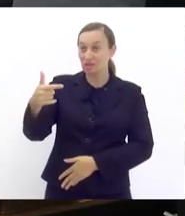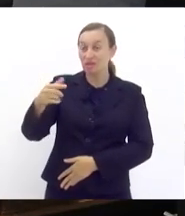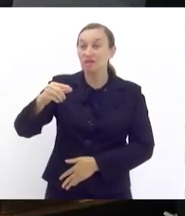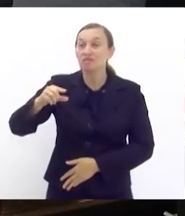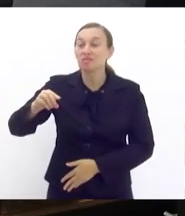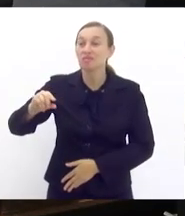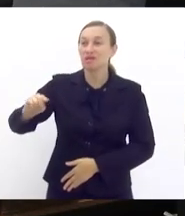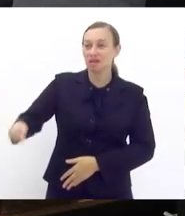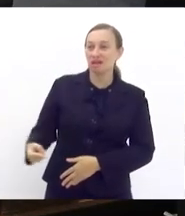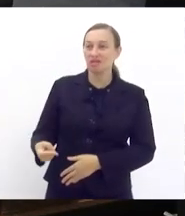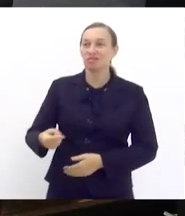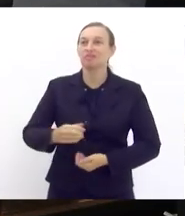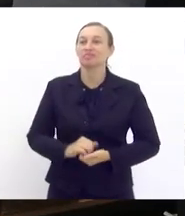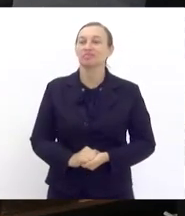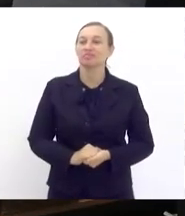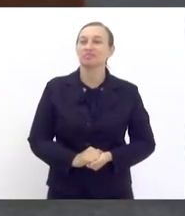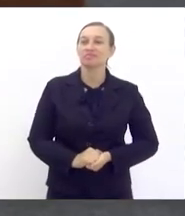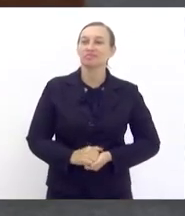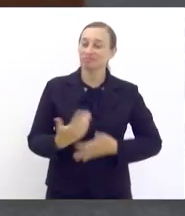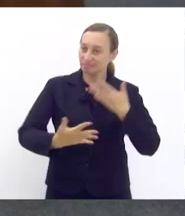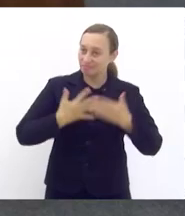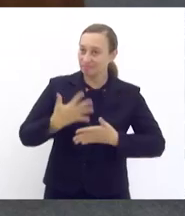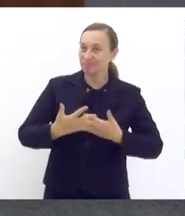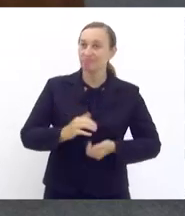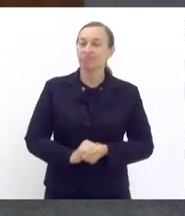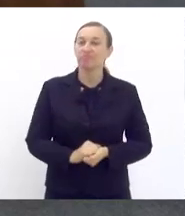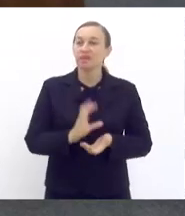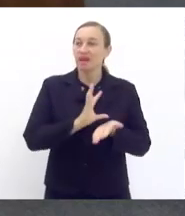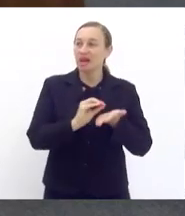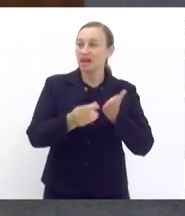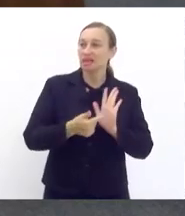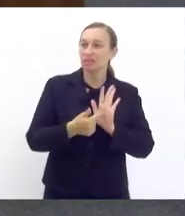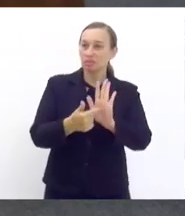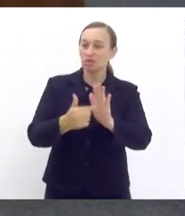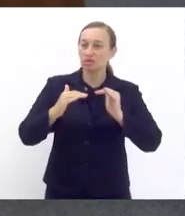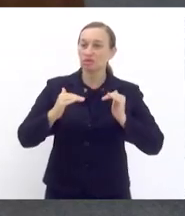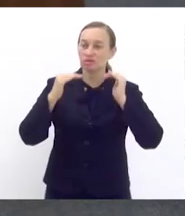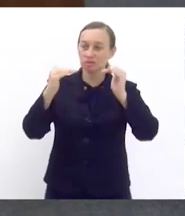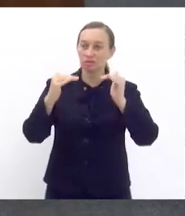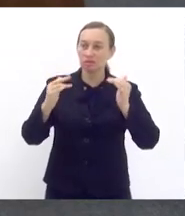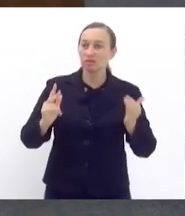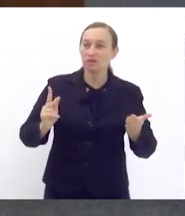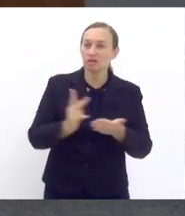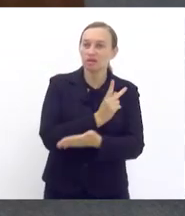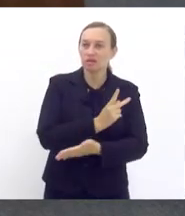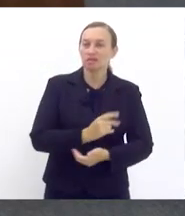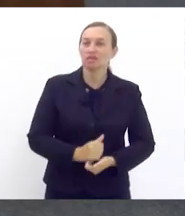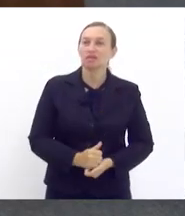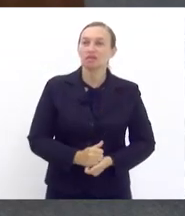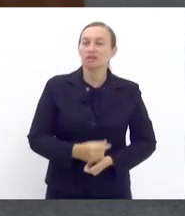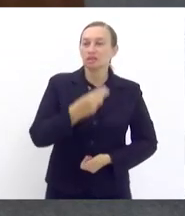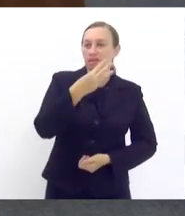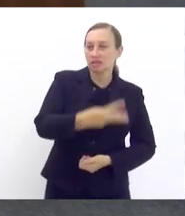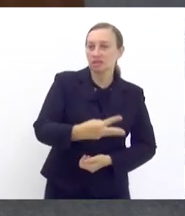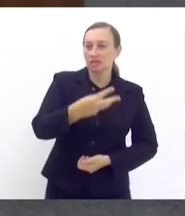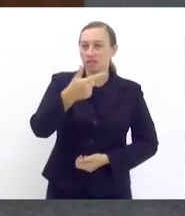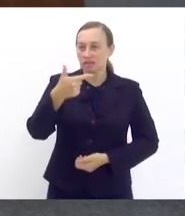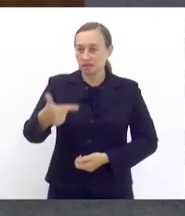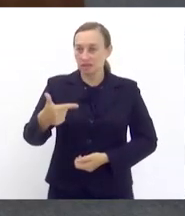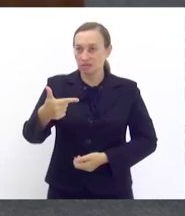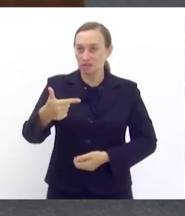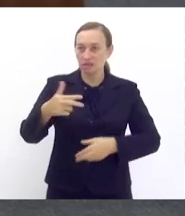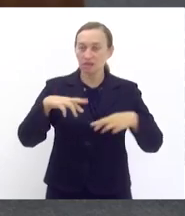dividir essa casa com vossa excelência A ata reflete com exatidão o ocorrido na 32ª